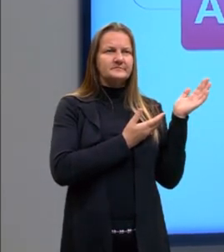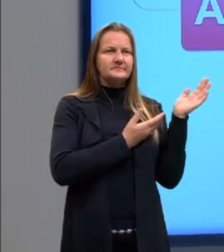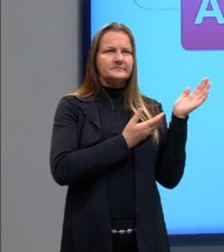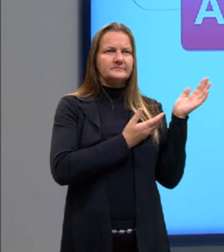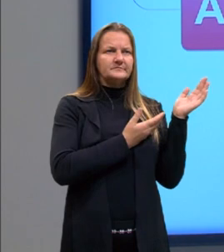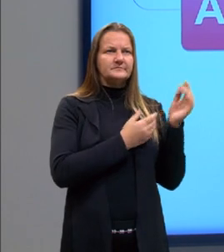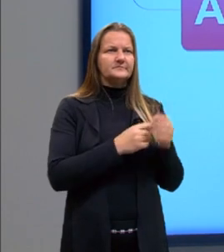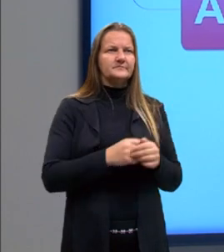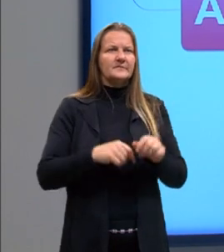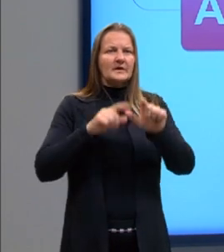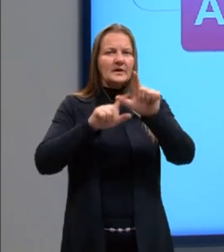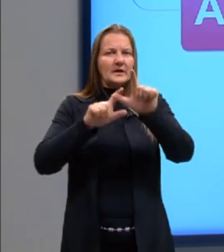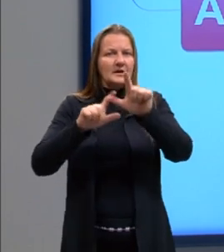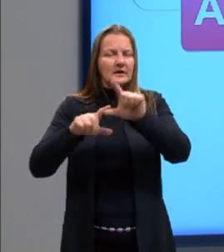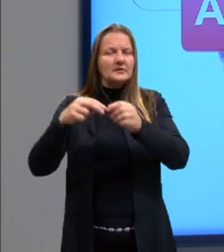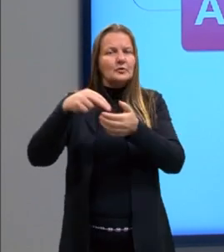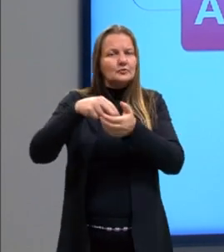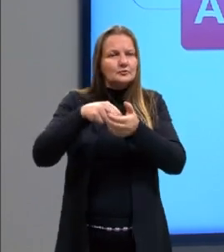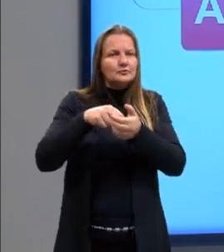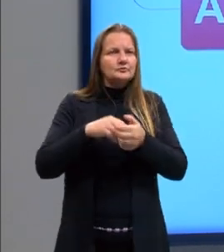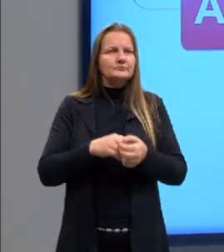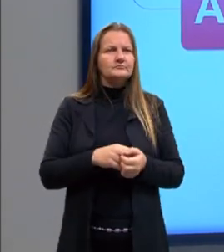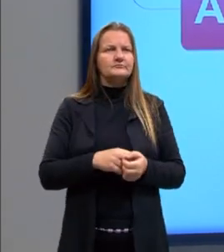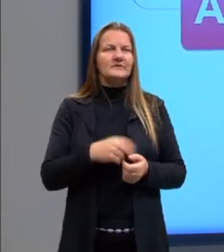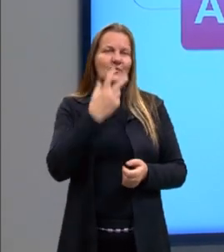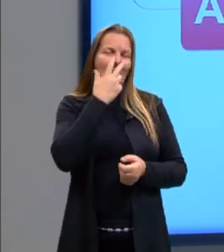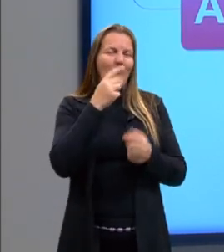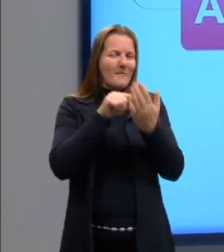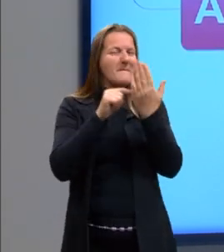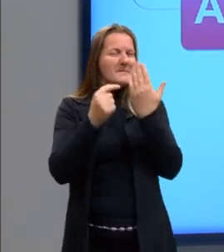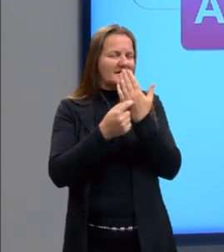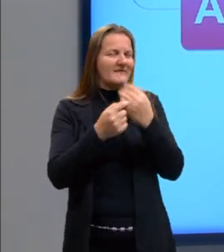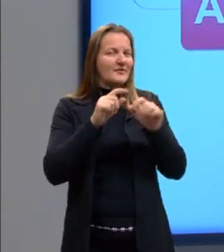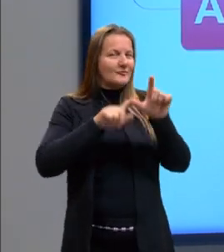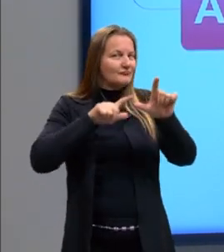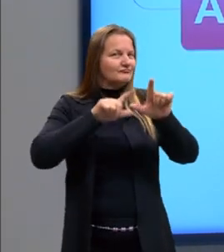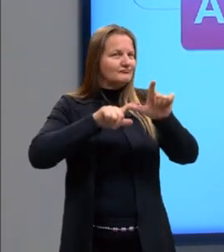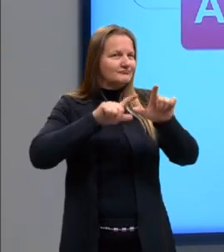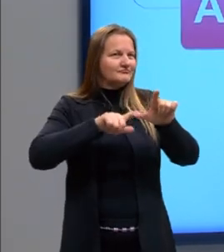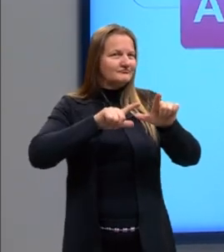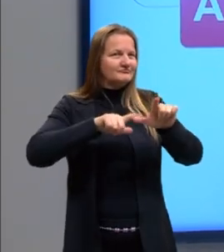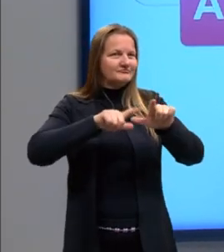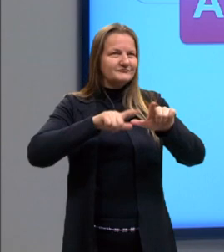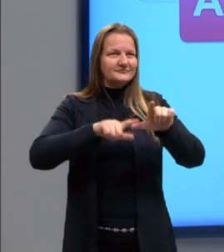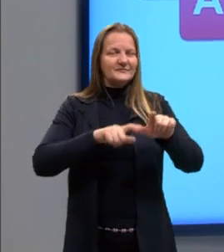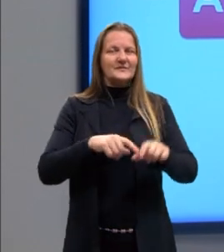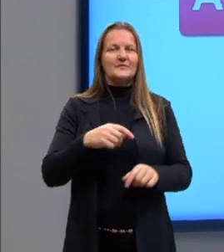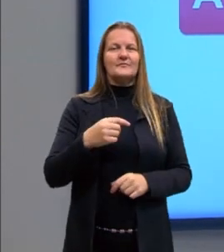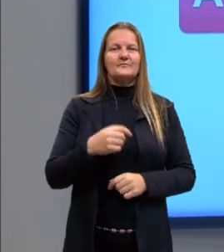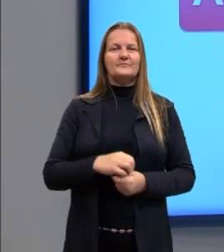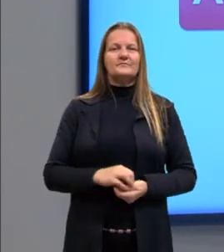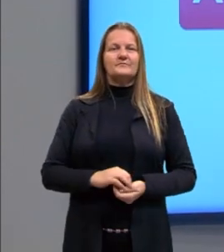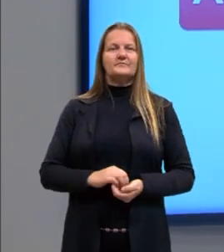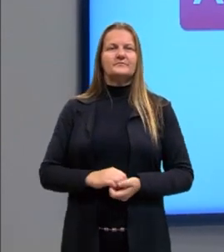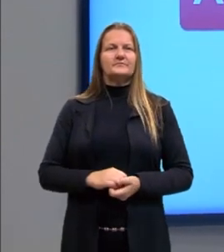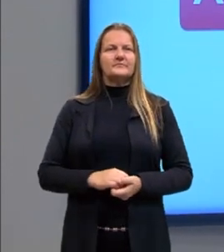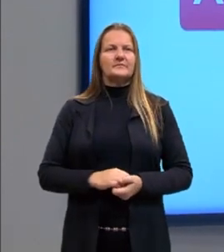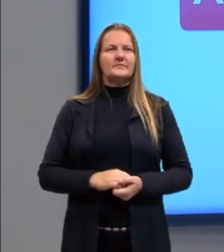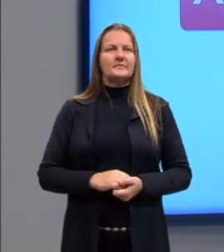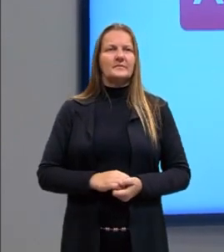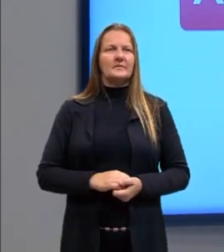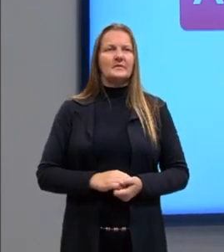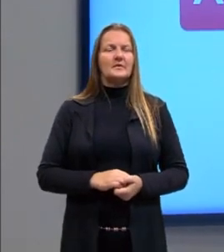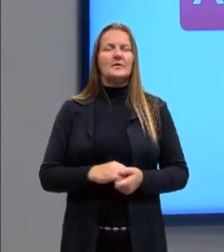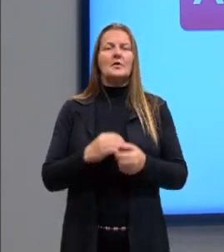Então, os nucleotídeos são um alfabeto, então, que são as letrinhas, o alfabeto de quatro letras. Então, esse